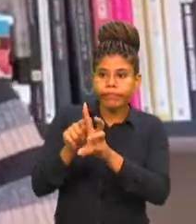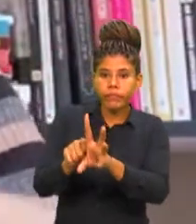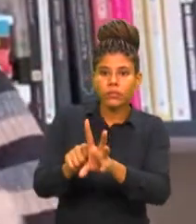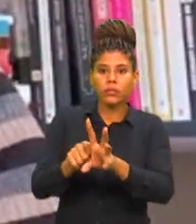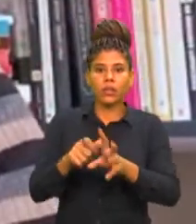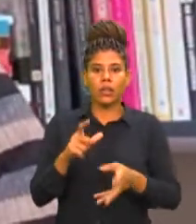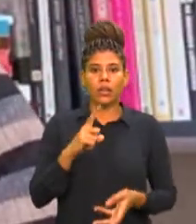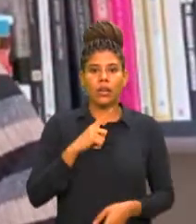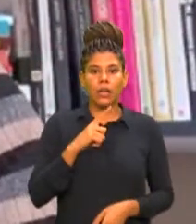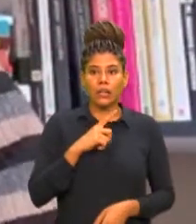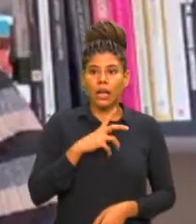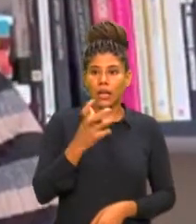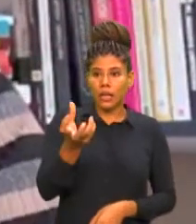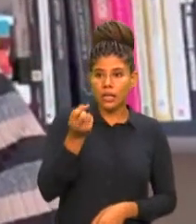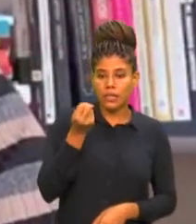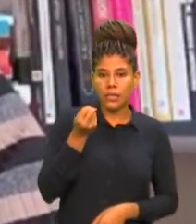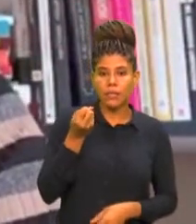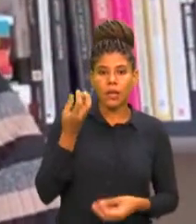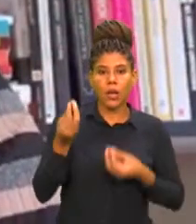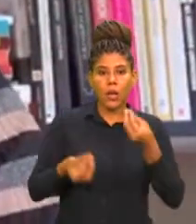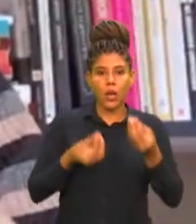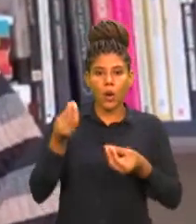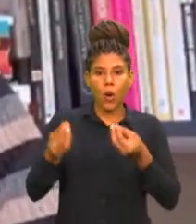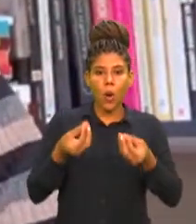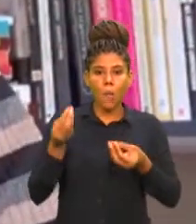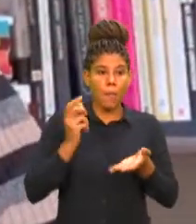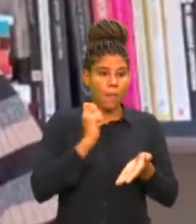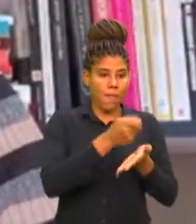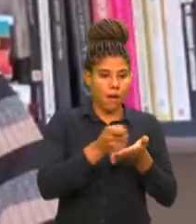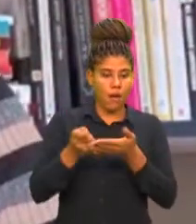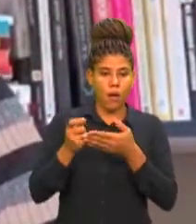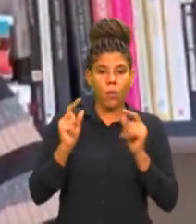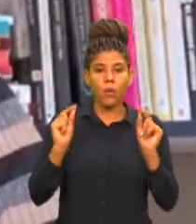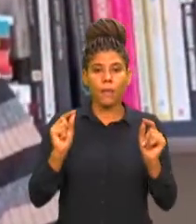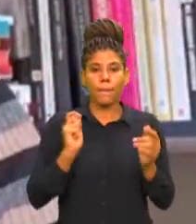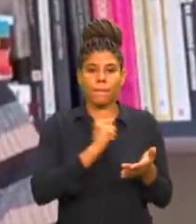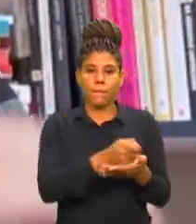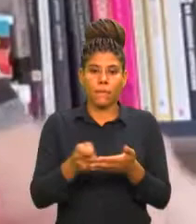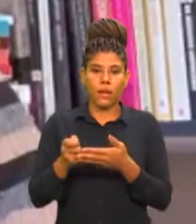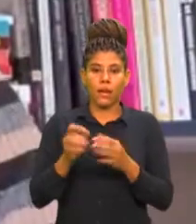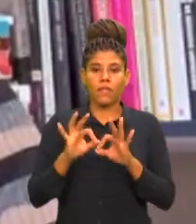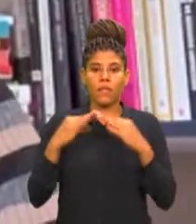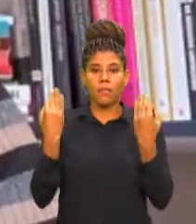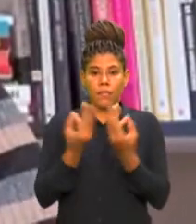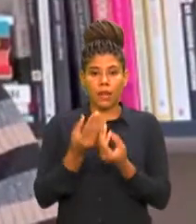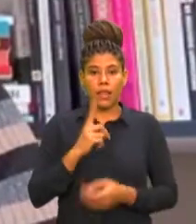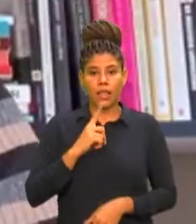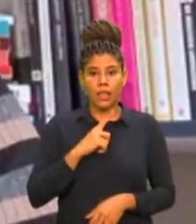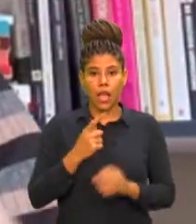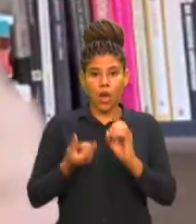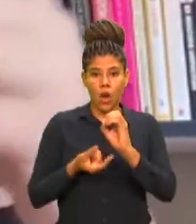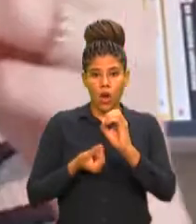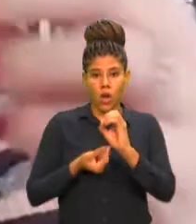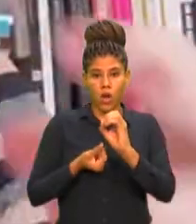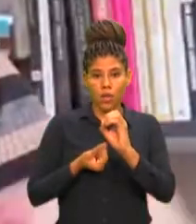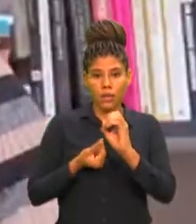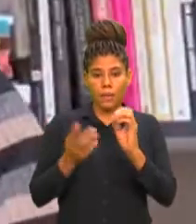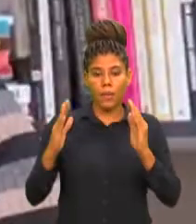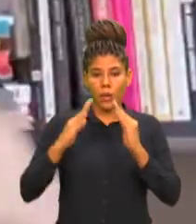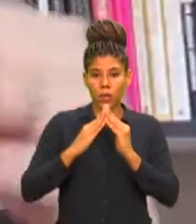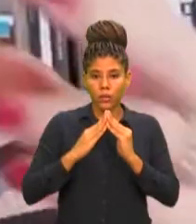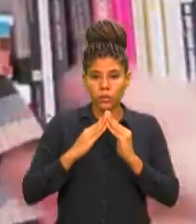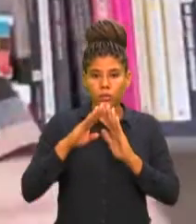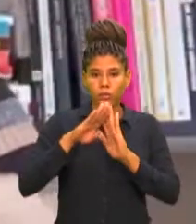receita e para onde destinar essa receita. E o mais indicado é que as famílias possam ter um orçamento doméstico, nem que seja num